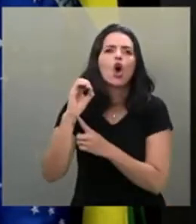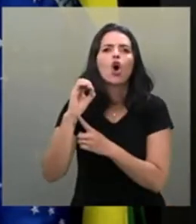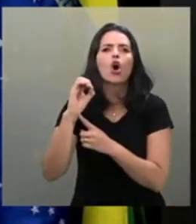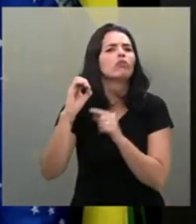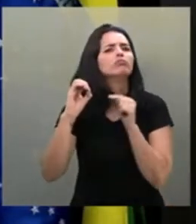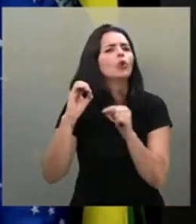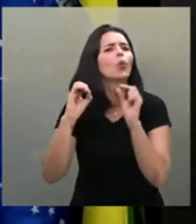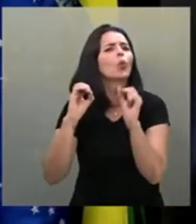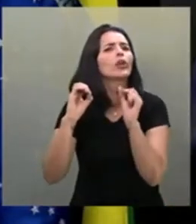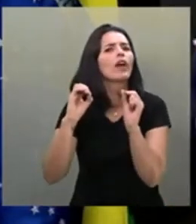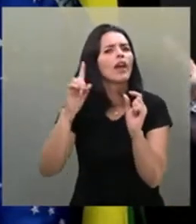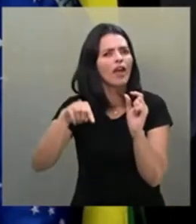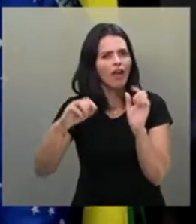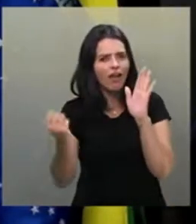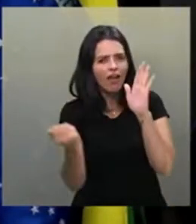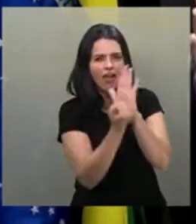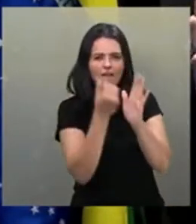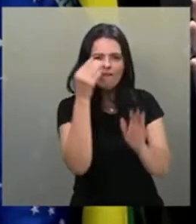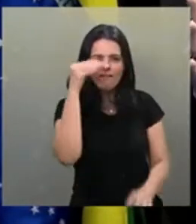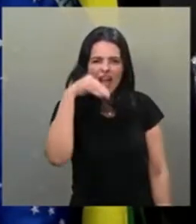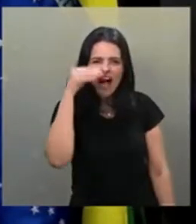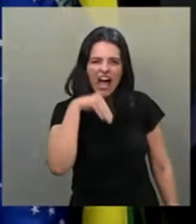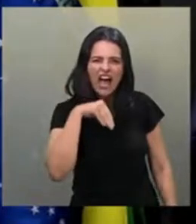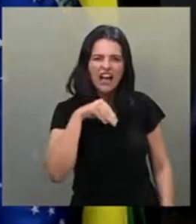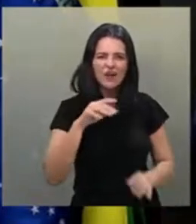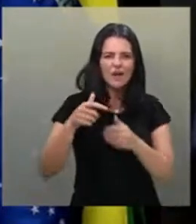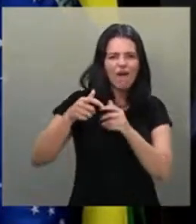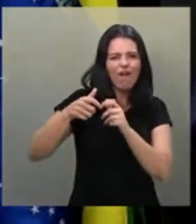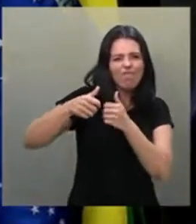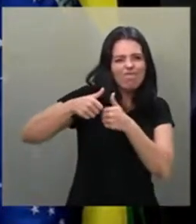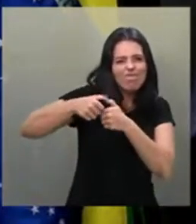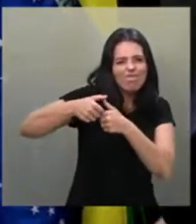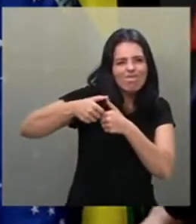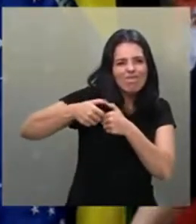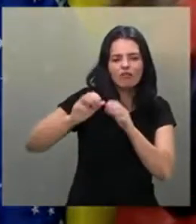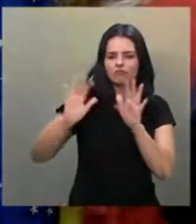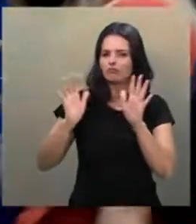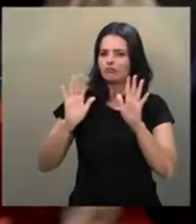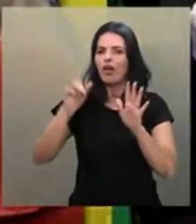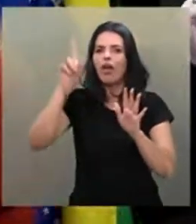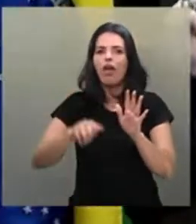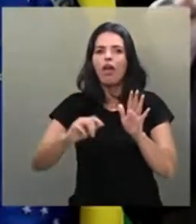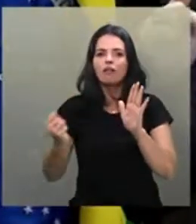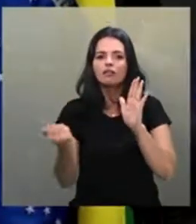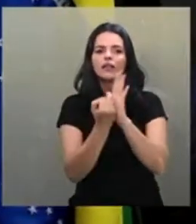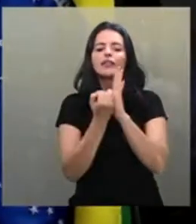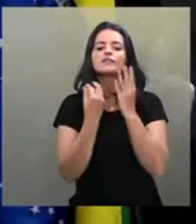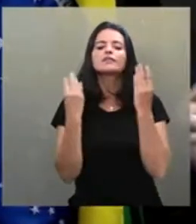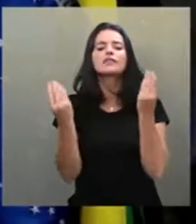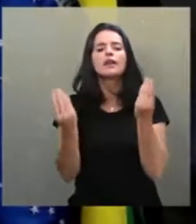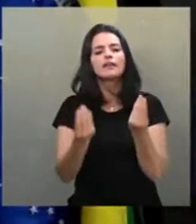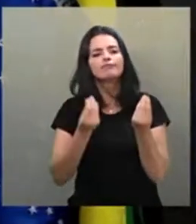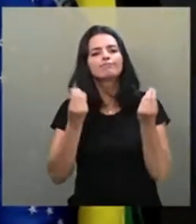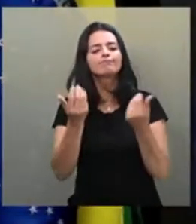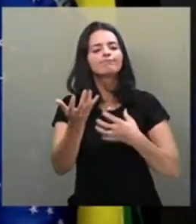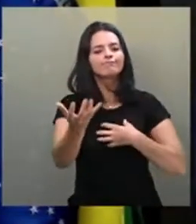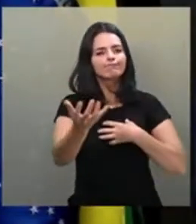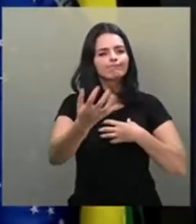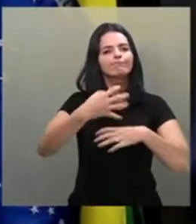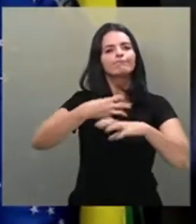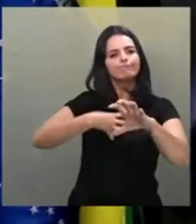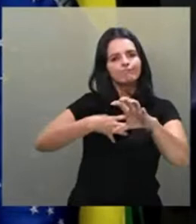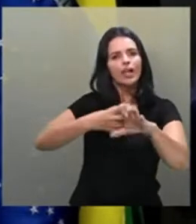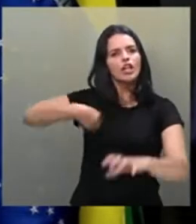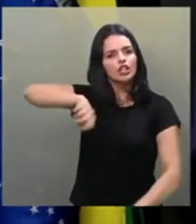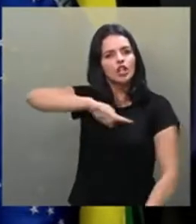símbolo de fragilidade, como todos pensam, mas é sim símbolo de sensibilidade. Nós, mulheres,